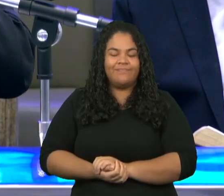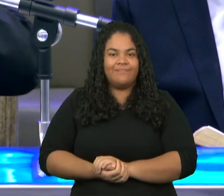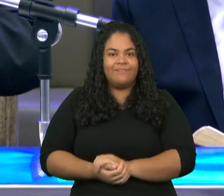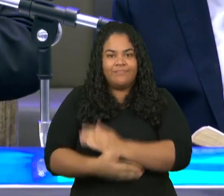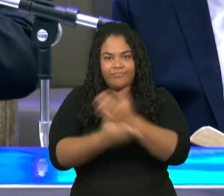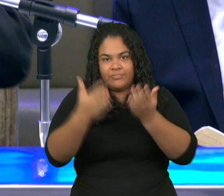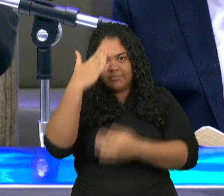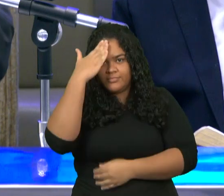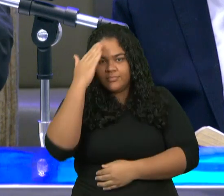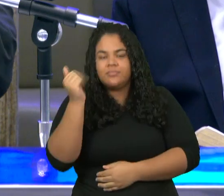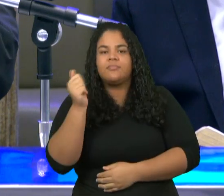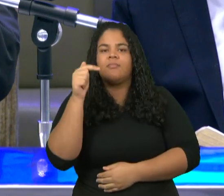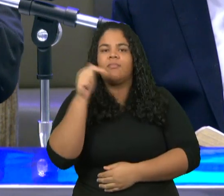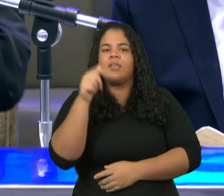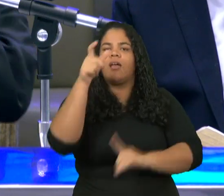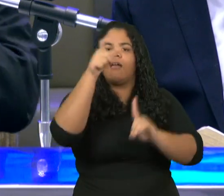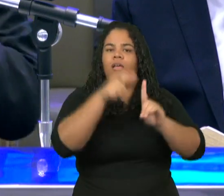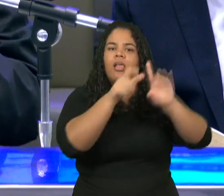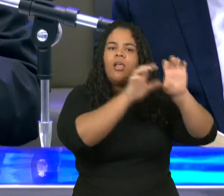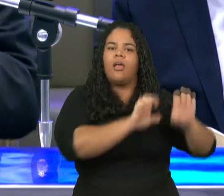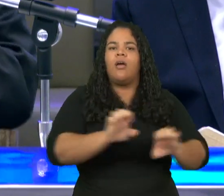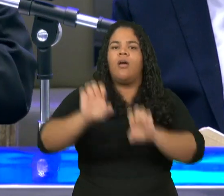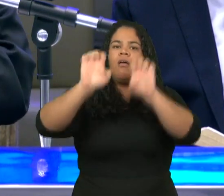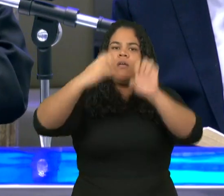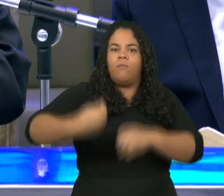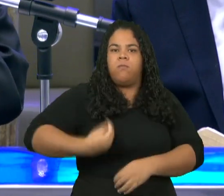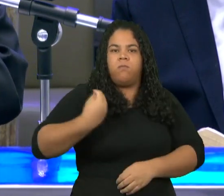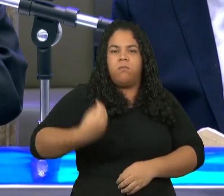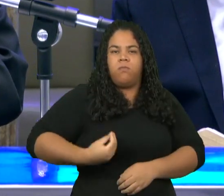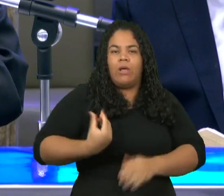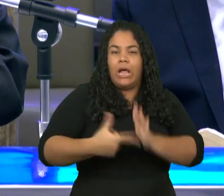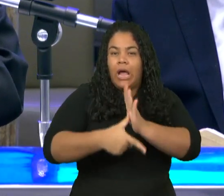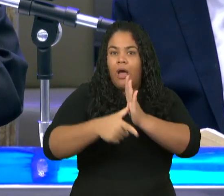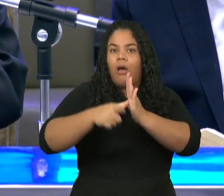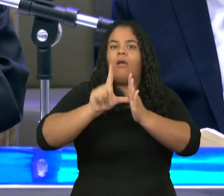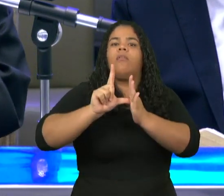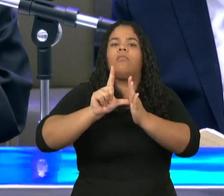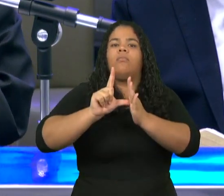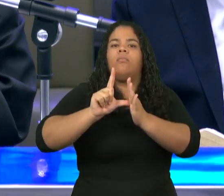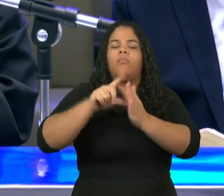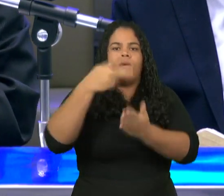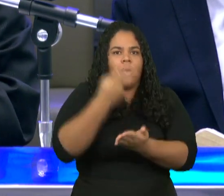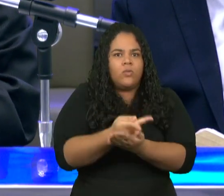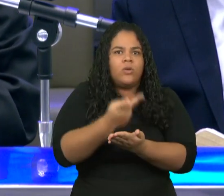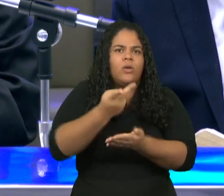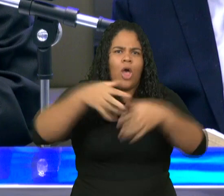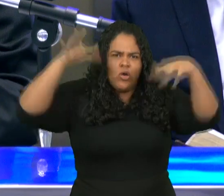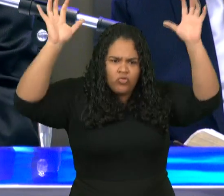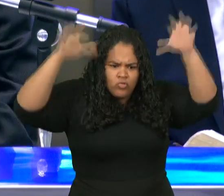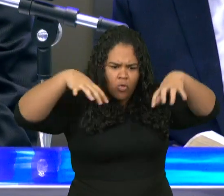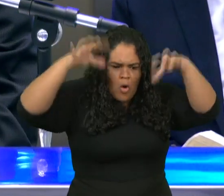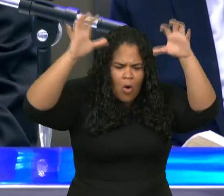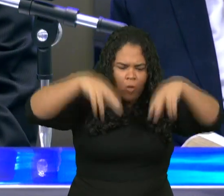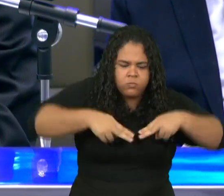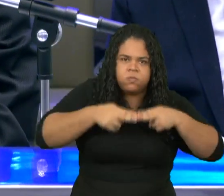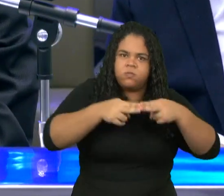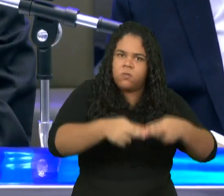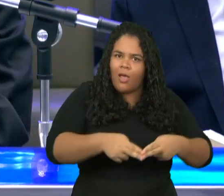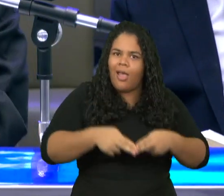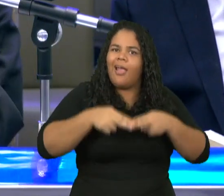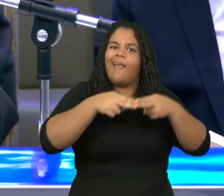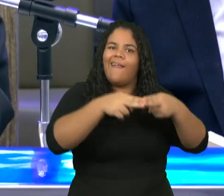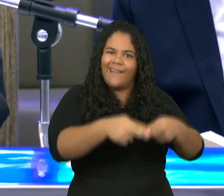uma figura muito interessante sobre a igreja do arrebatamento, porque a